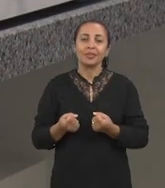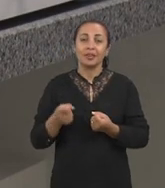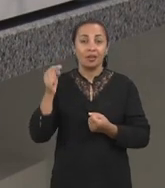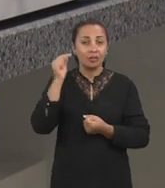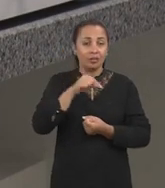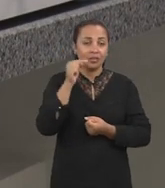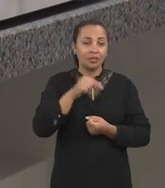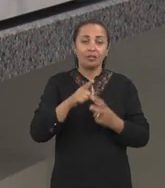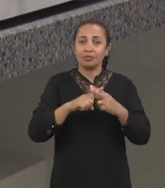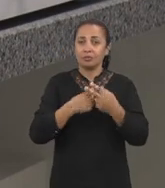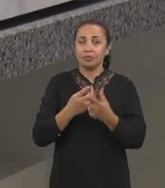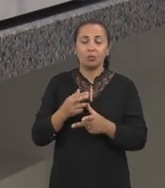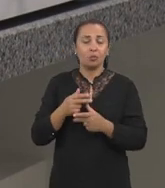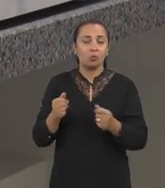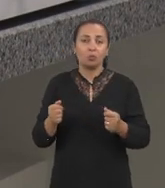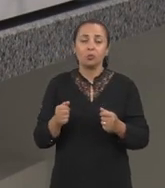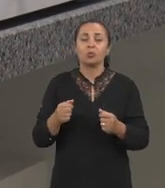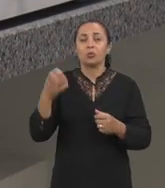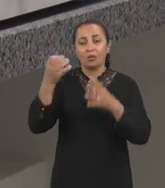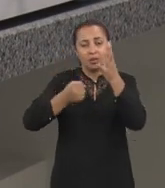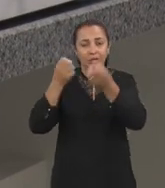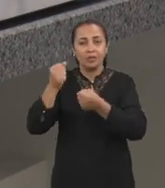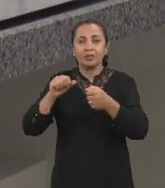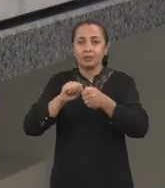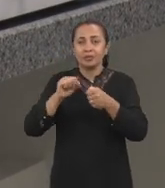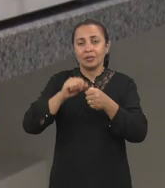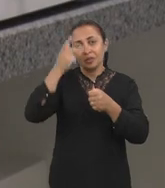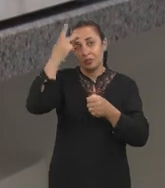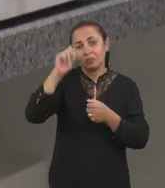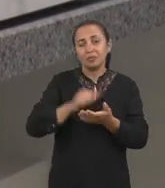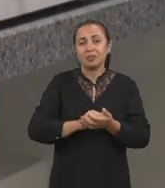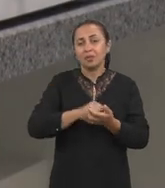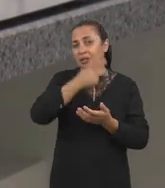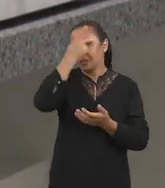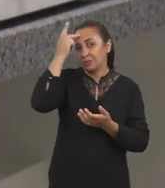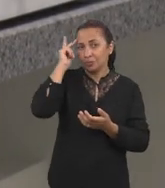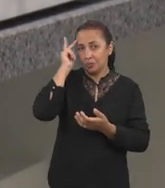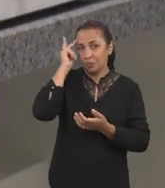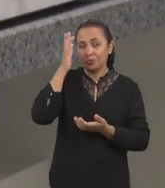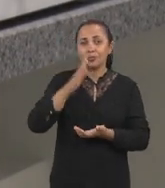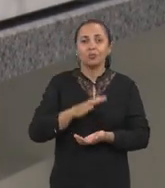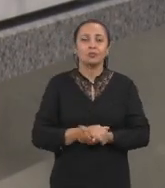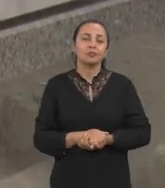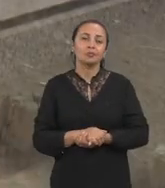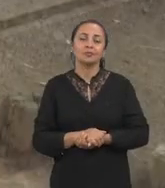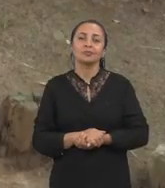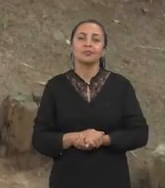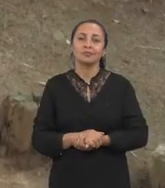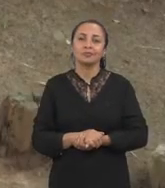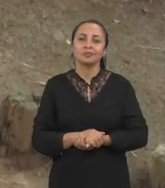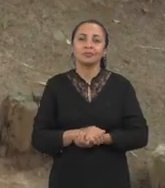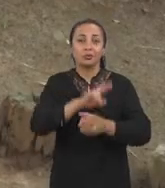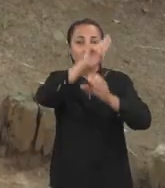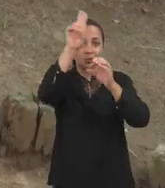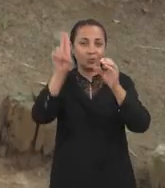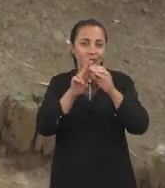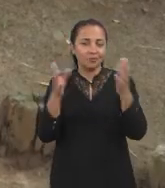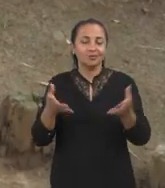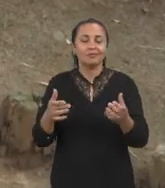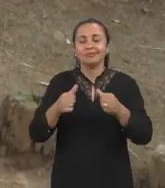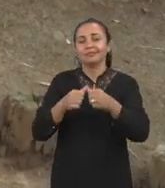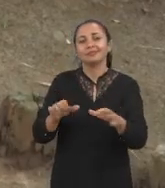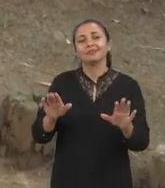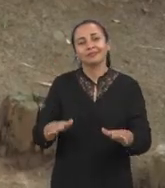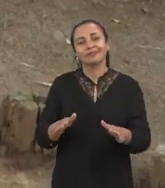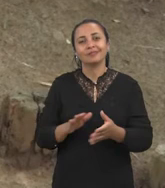produto lácteo, elaborado com leite de cabra, para os consumidores. E o Universência de hoje